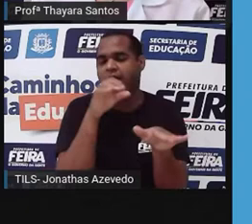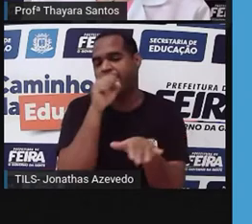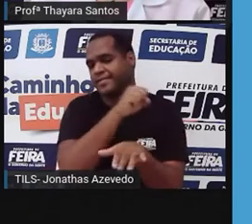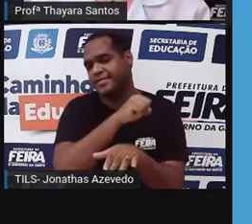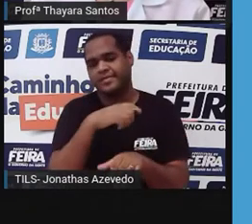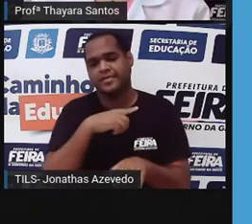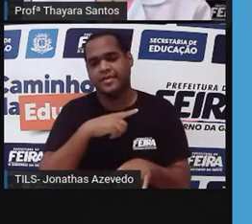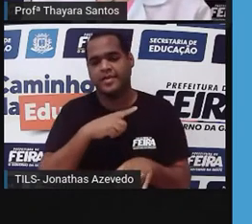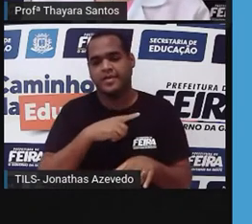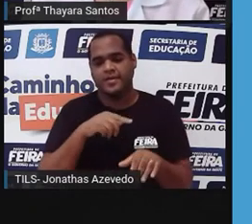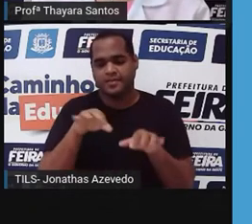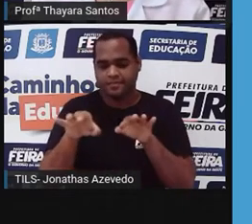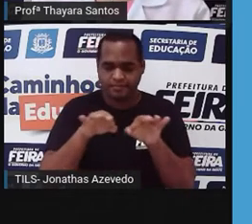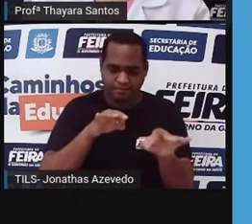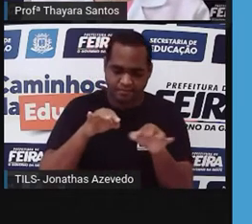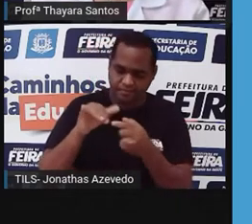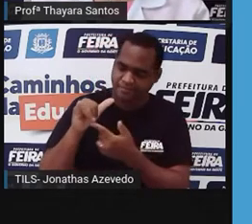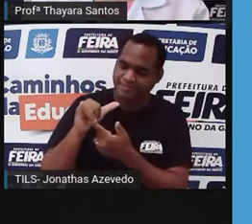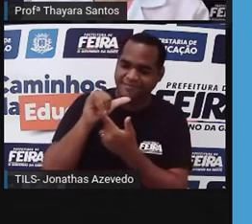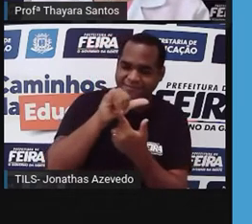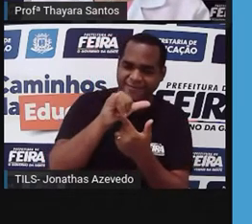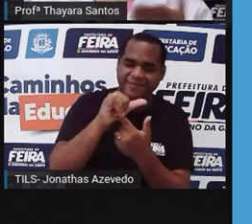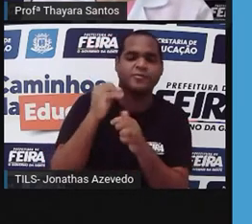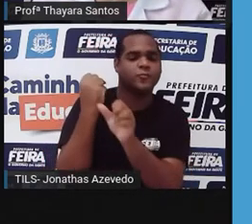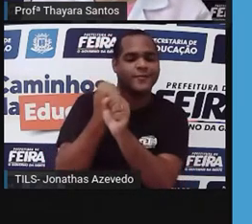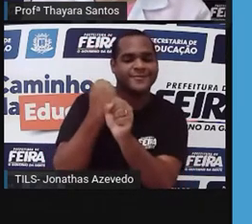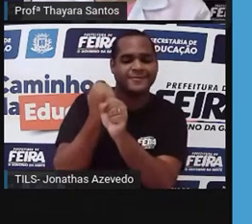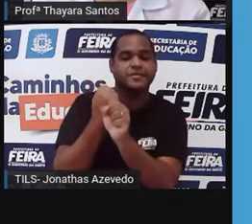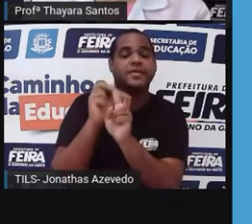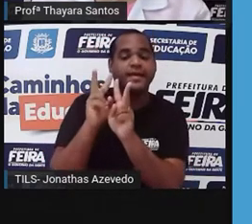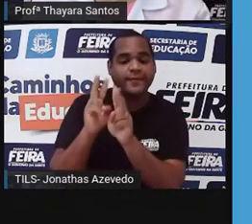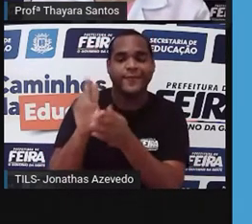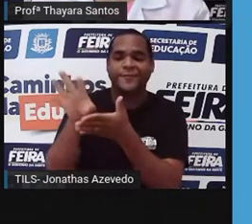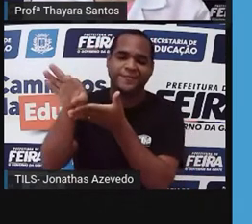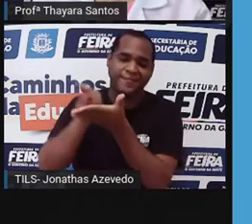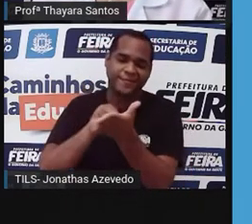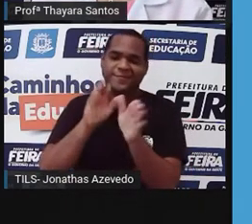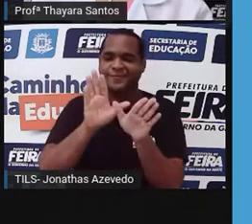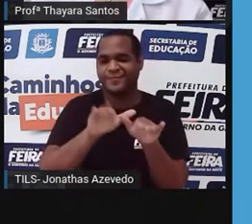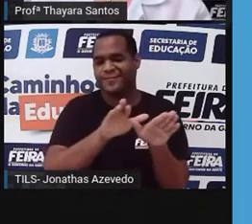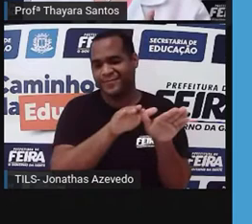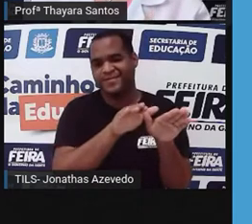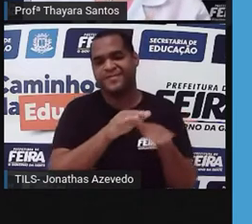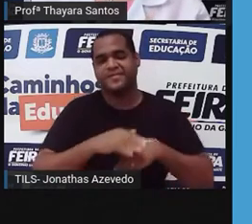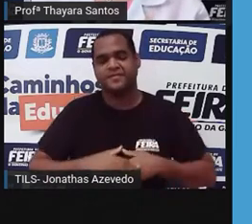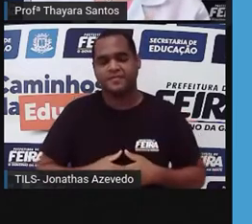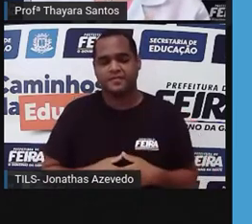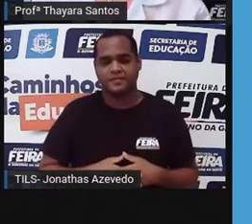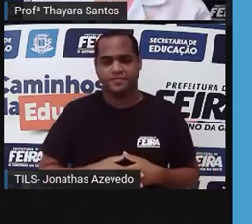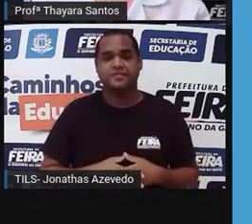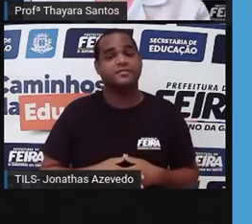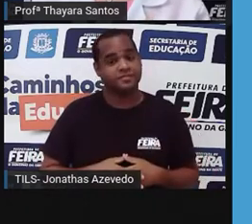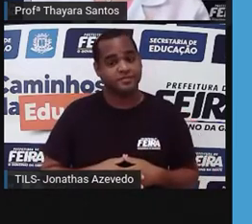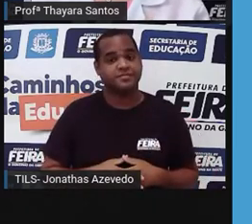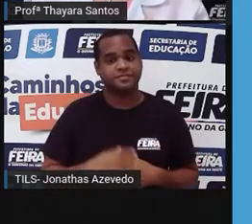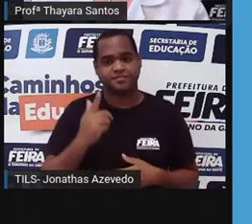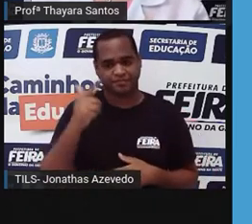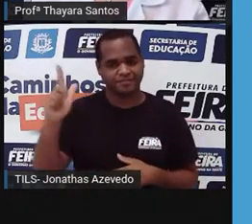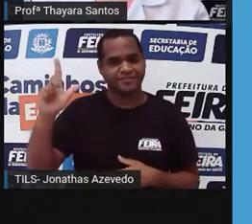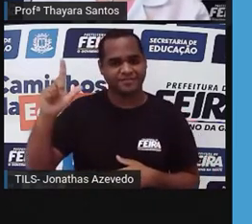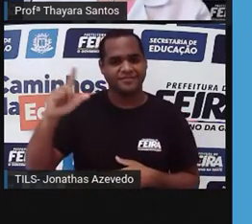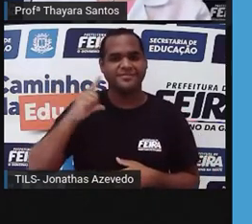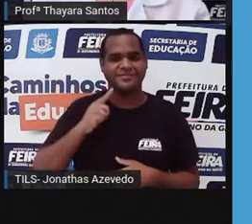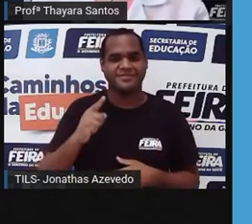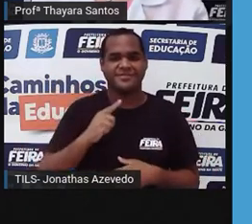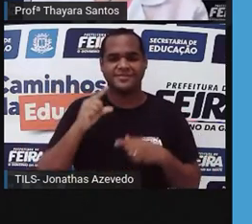na construção dos aviões eles imitaram isso, assim como nos foguetes também. Além disso, esses animais,